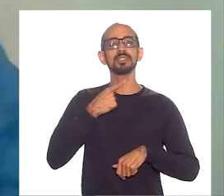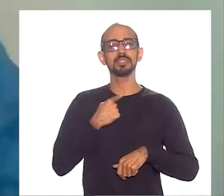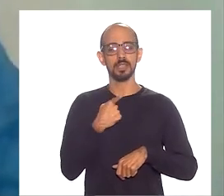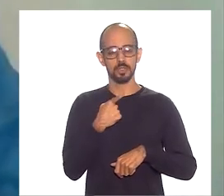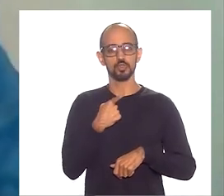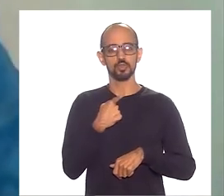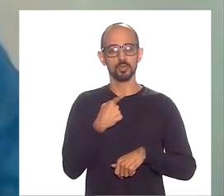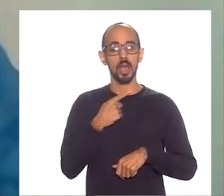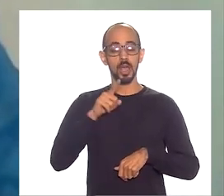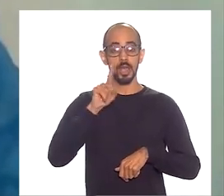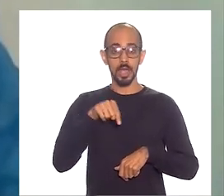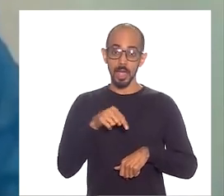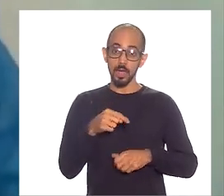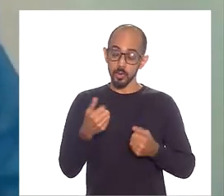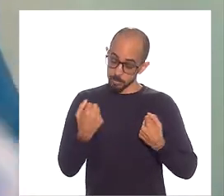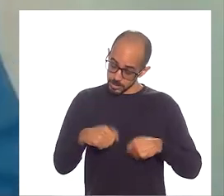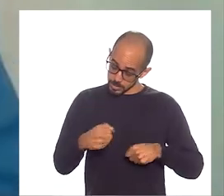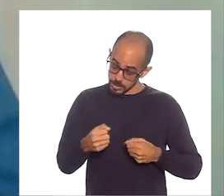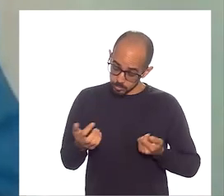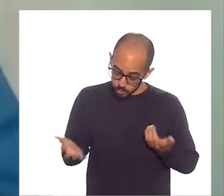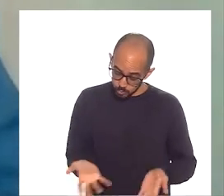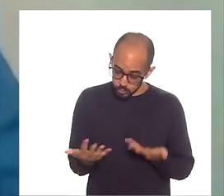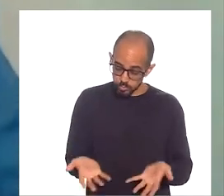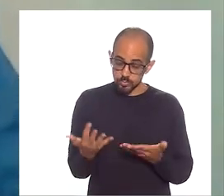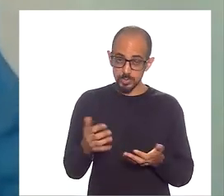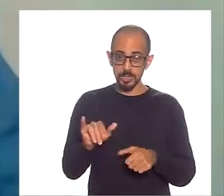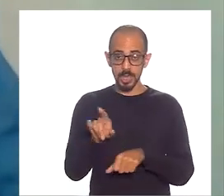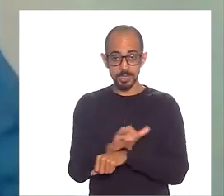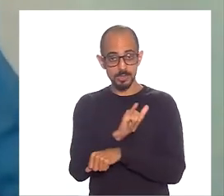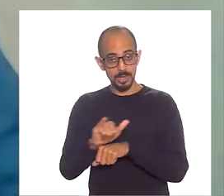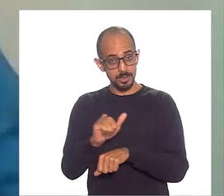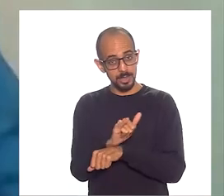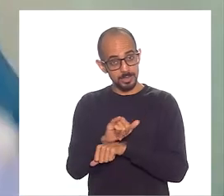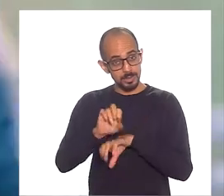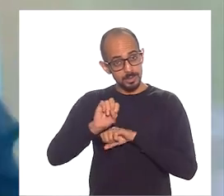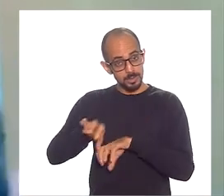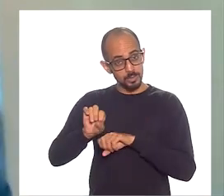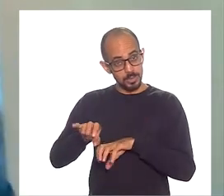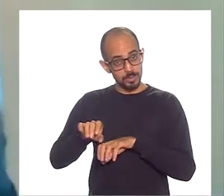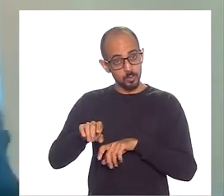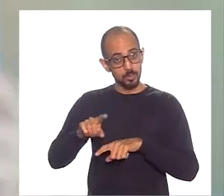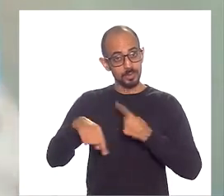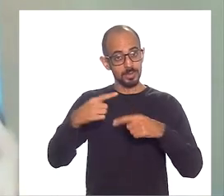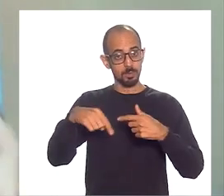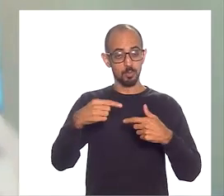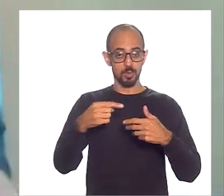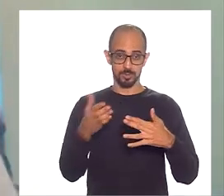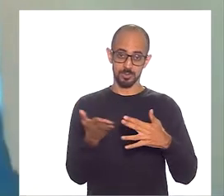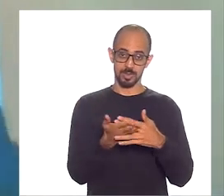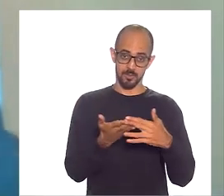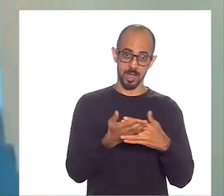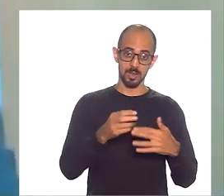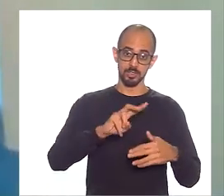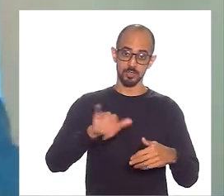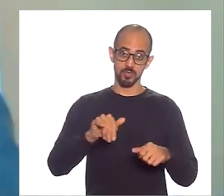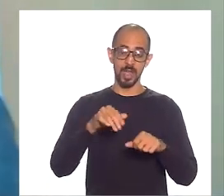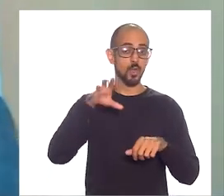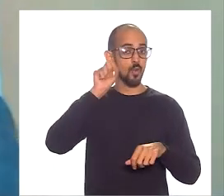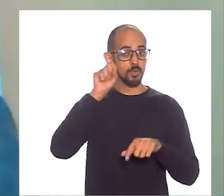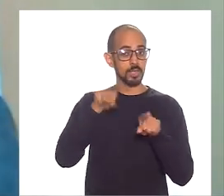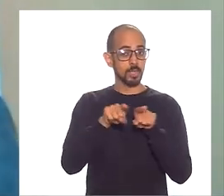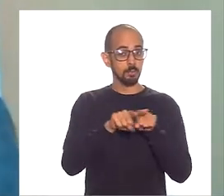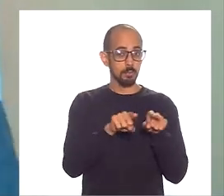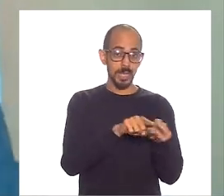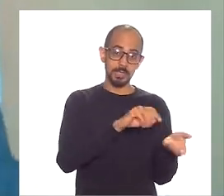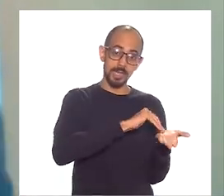também alimentar junto com as ferramentas que a educação traz. E aí, gente vai para o próximo bloco, ouvir também a